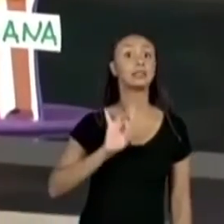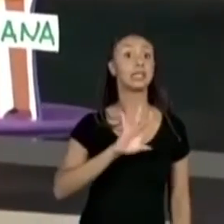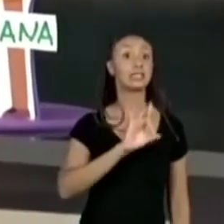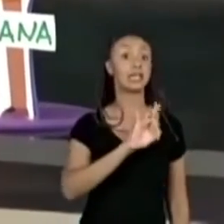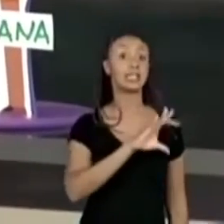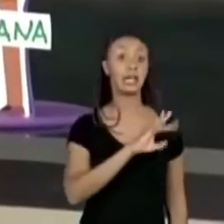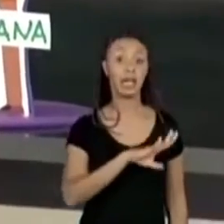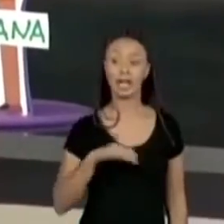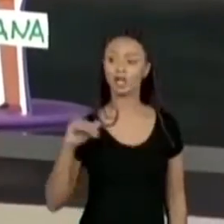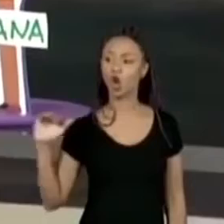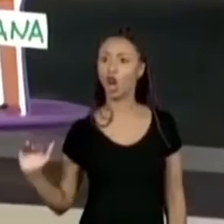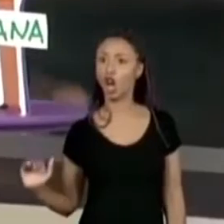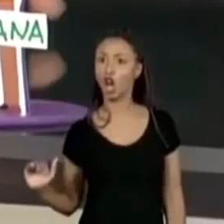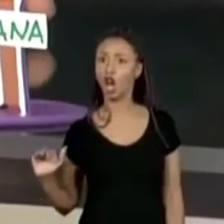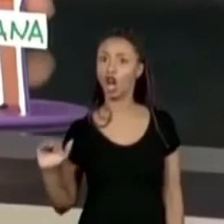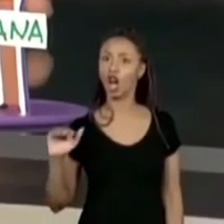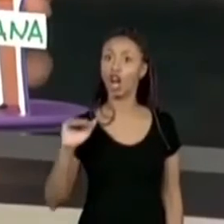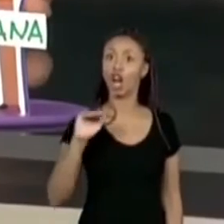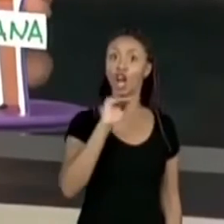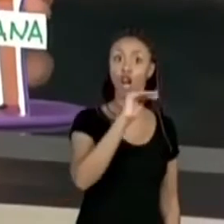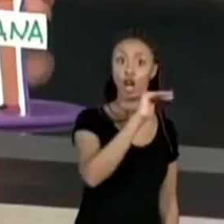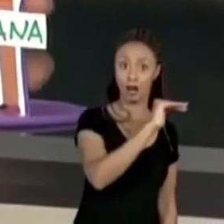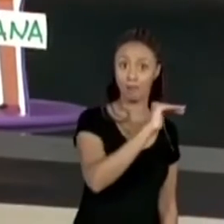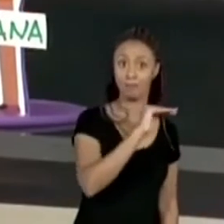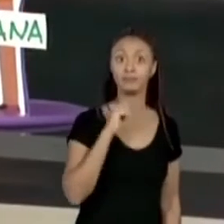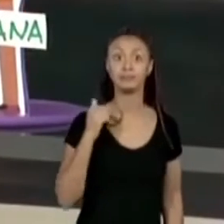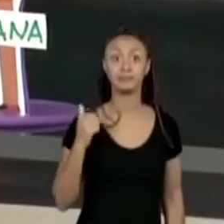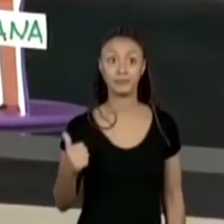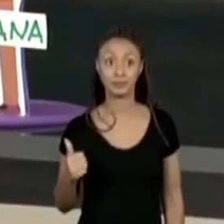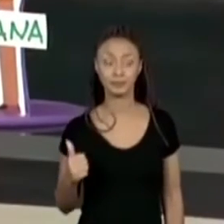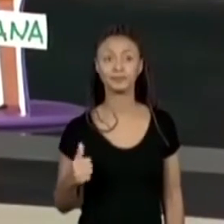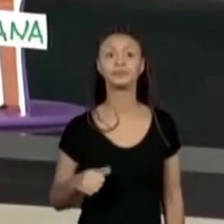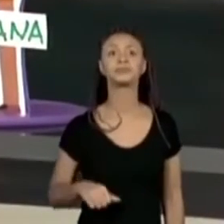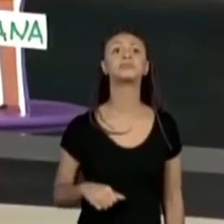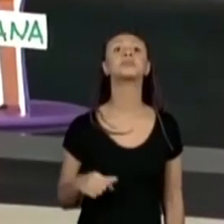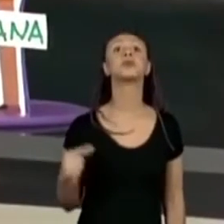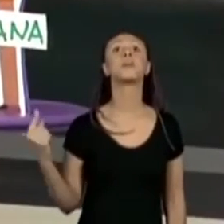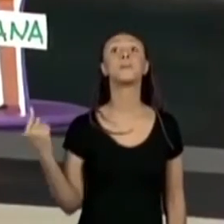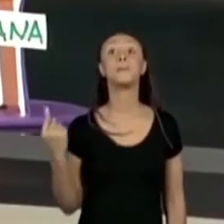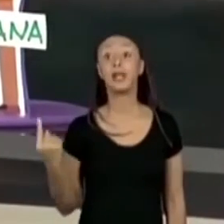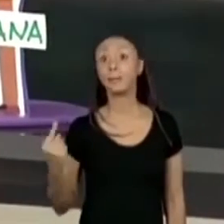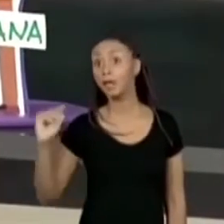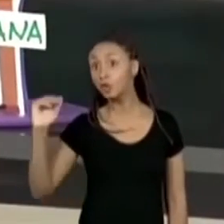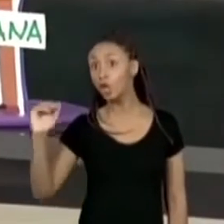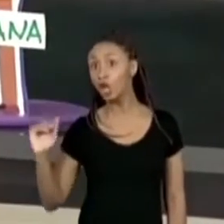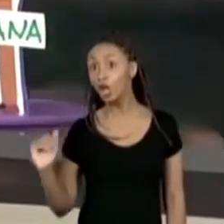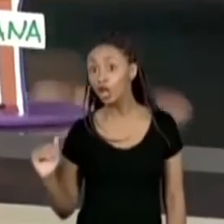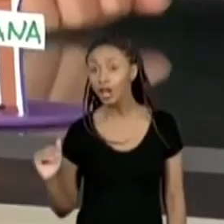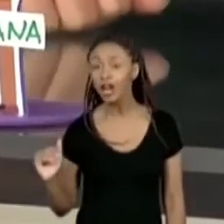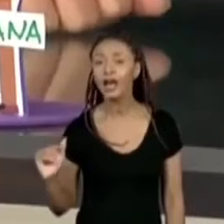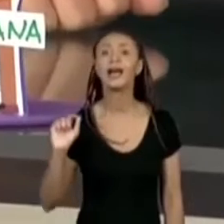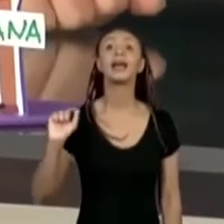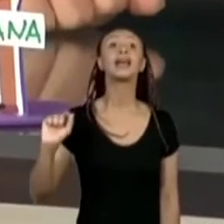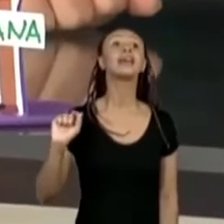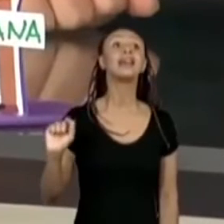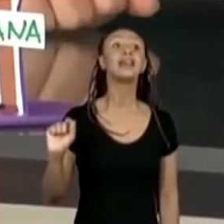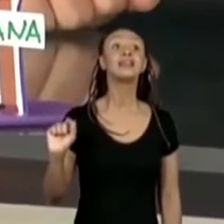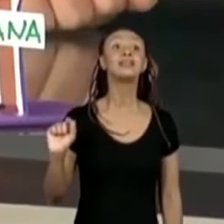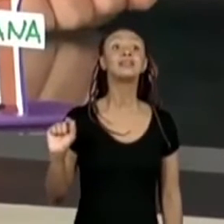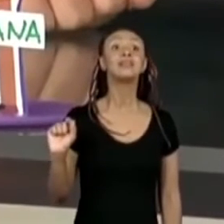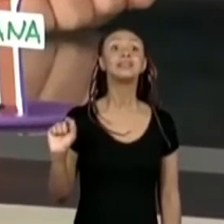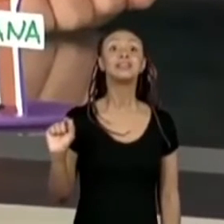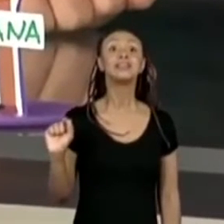menor para o maior? Tá bom? A ordem do menor para o maior a gente chama como?